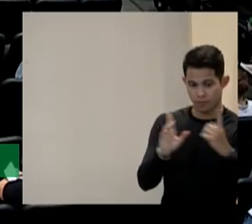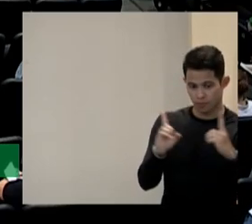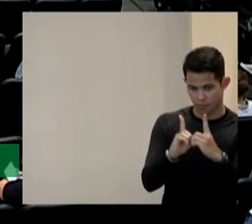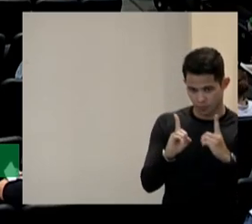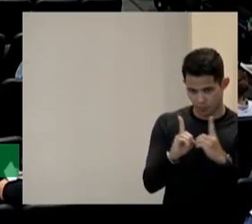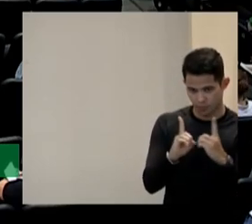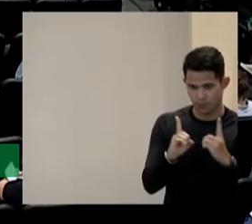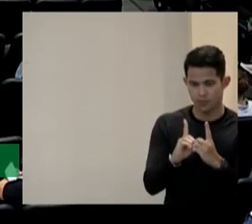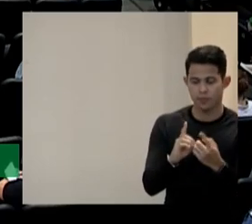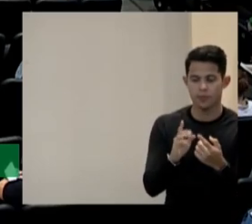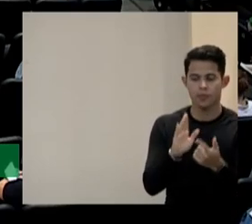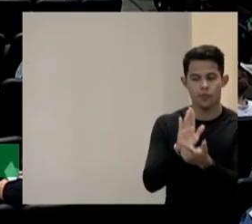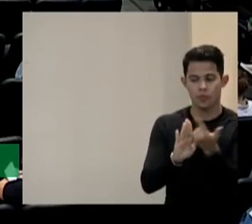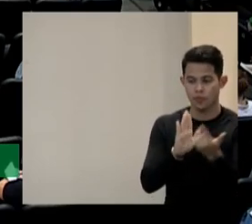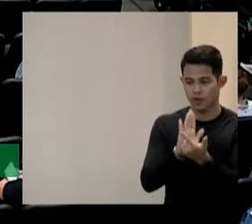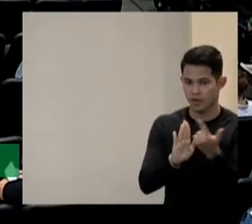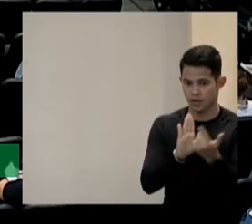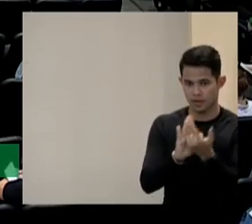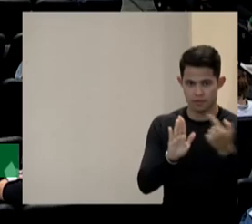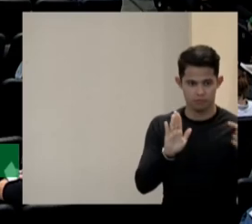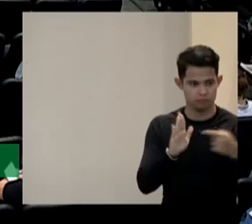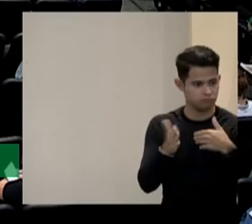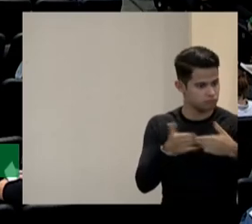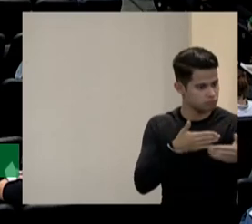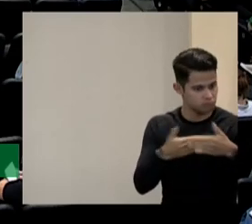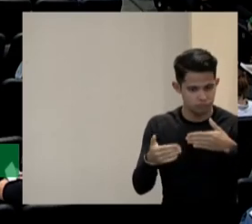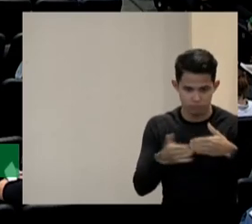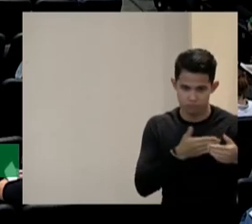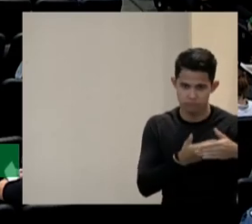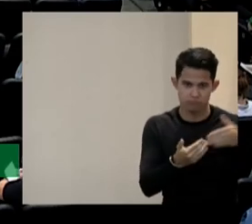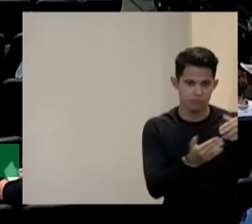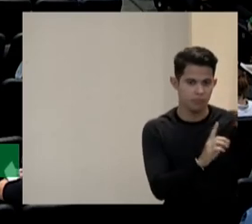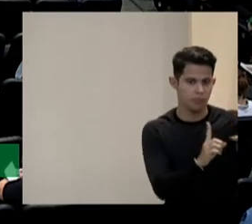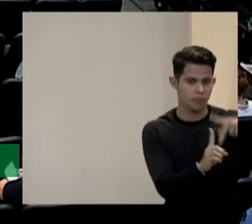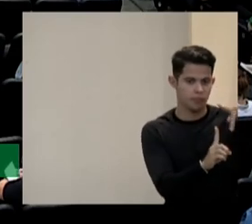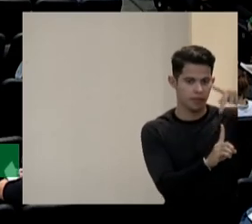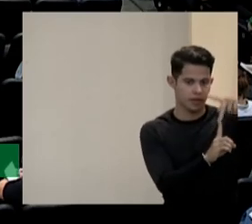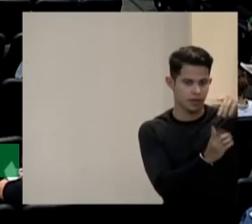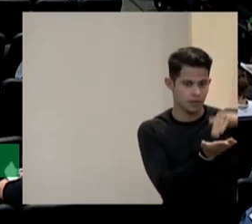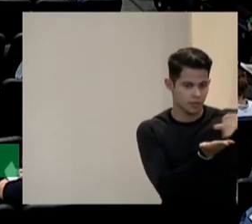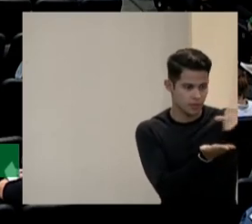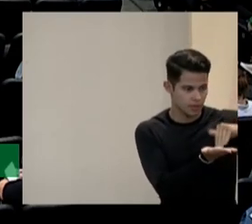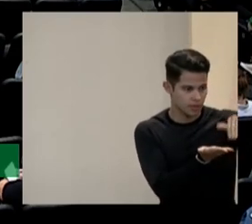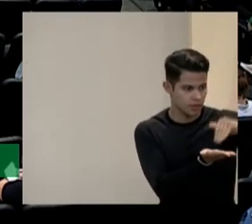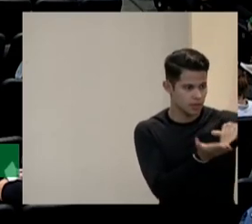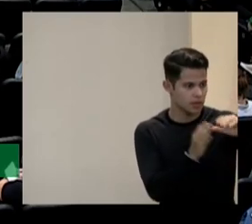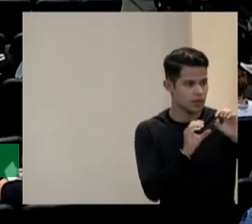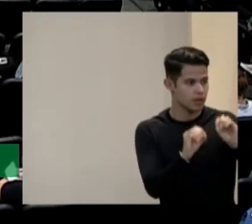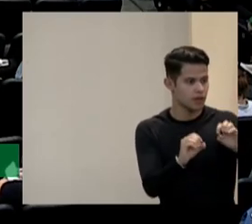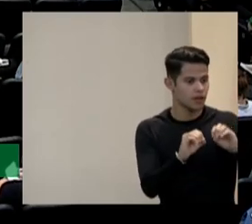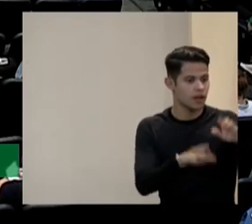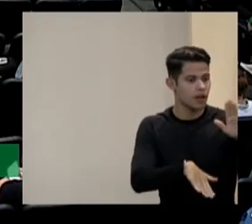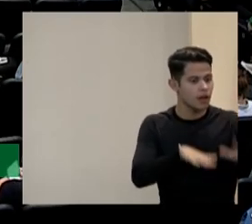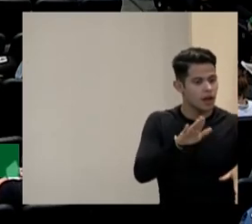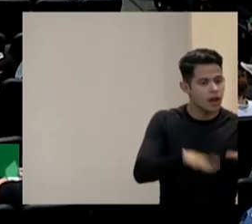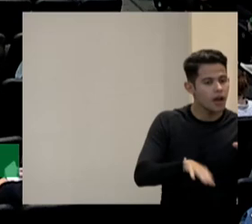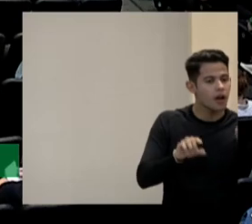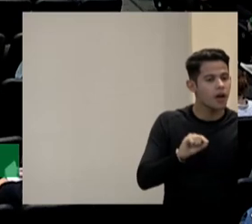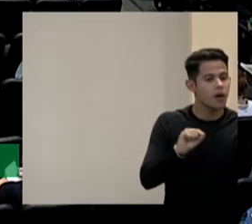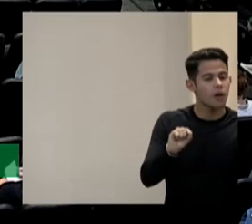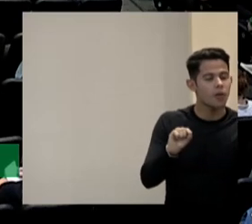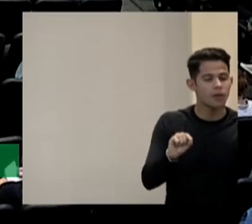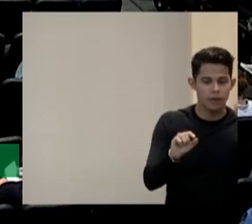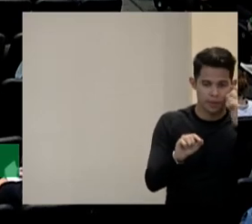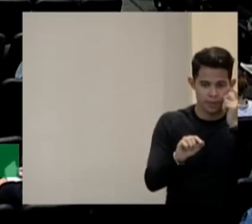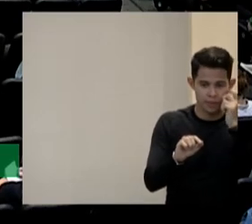didáctico nem conversa com o plano da Secretaria de Educação nem muitas vezes conversa com a